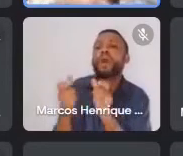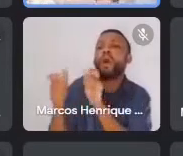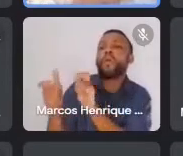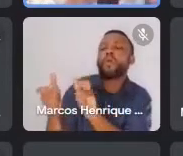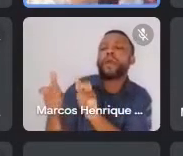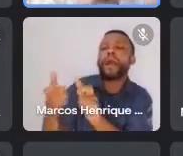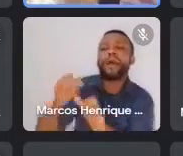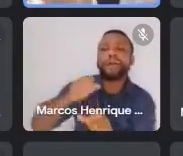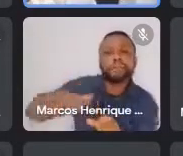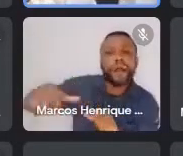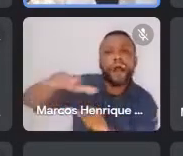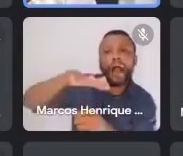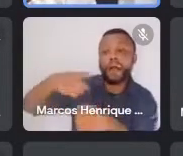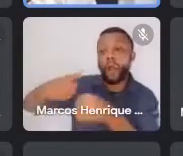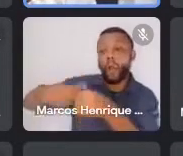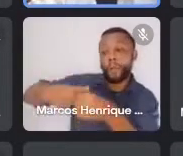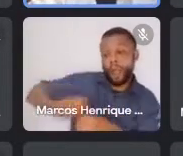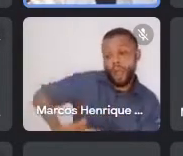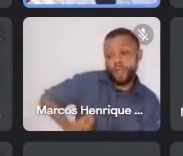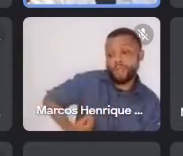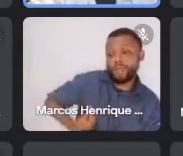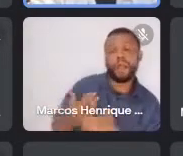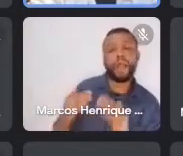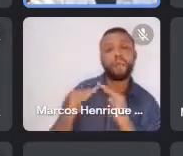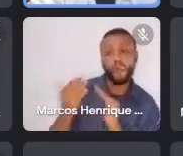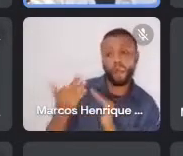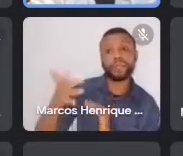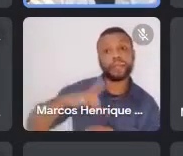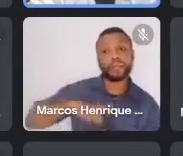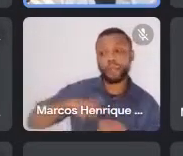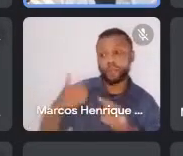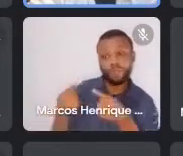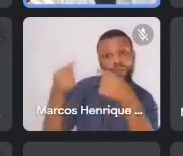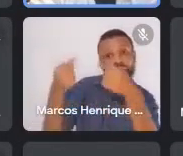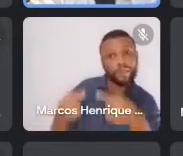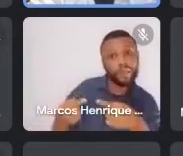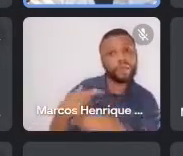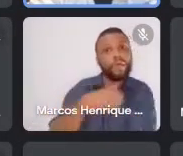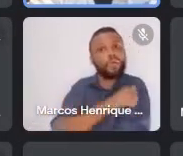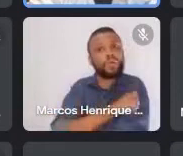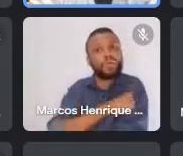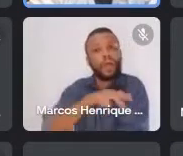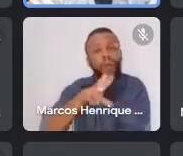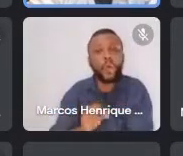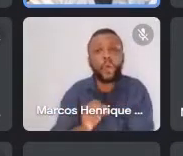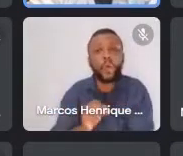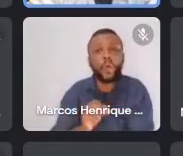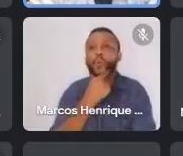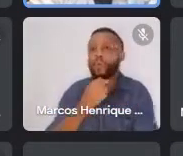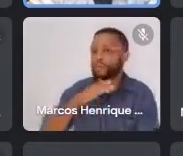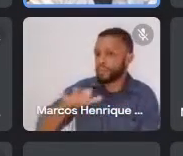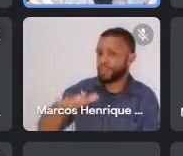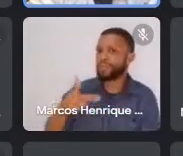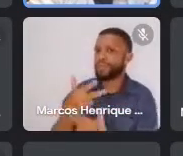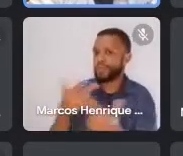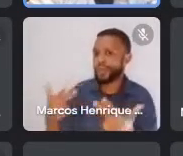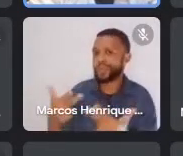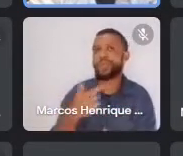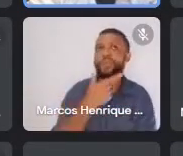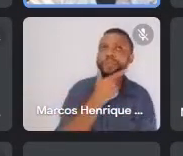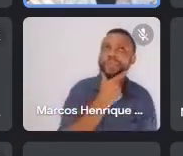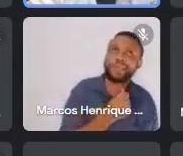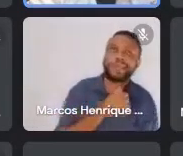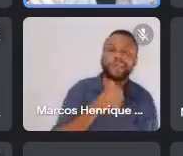vive, né? Então, já lançando esse desafio para os meninos, né? Meninas e meninas.